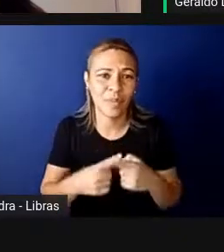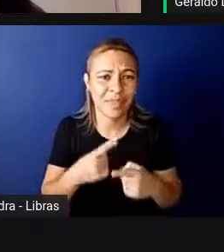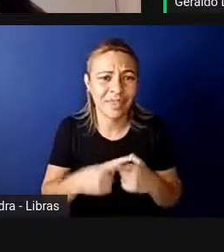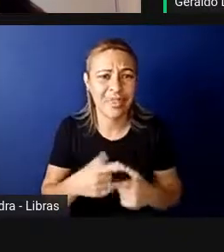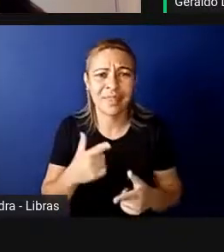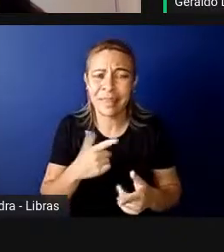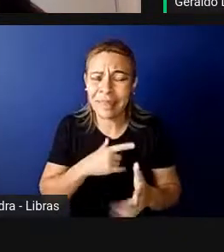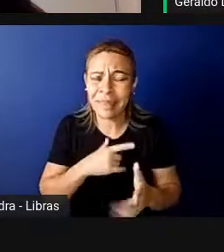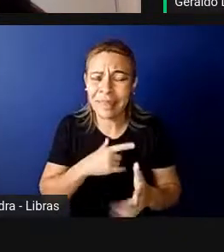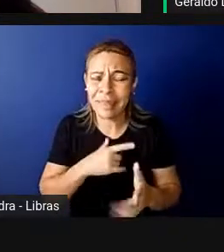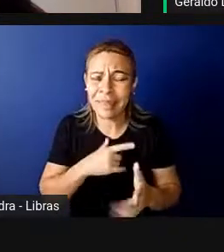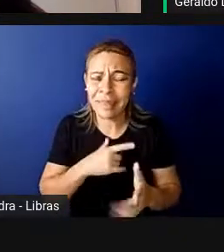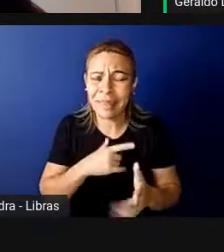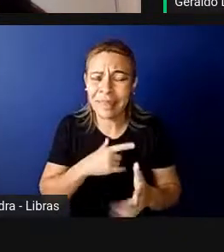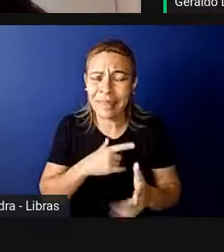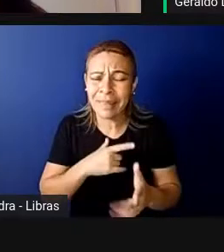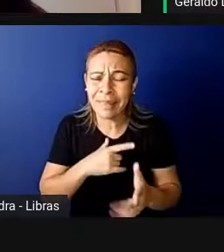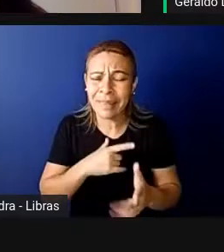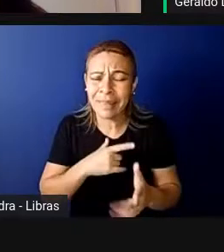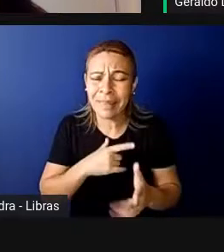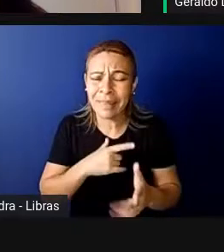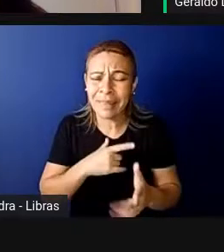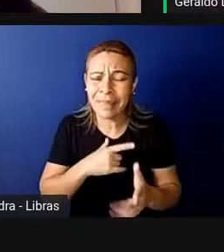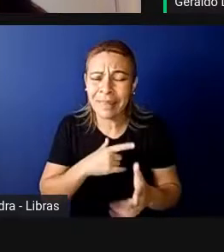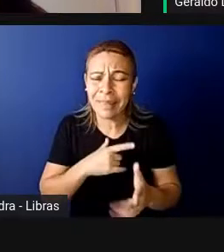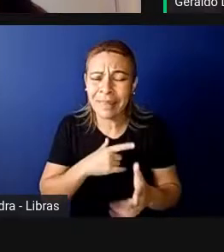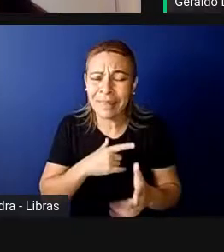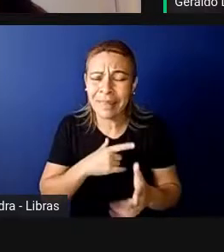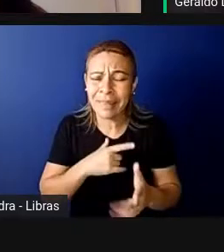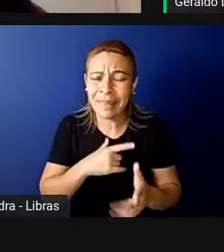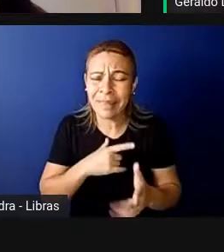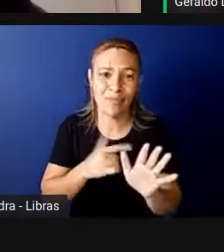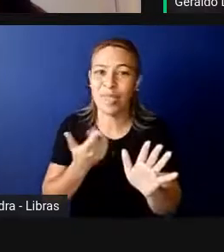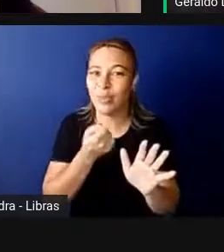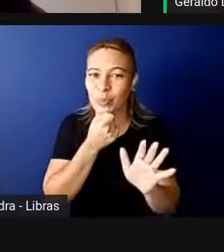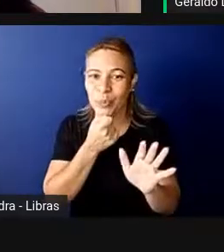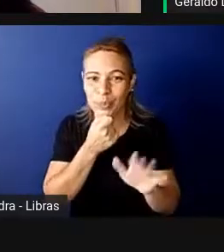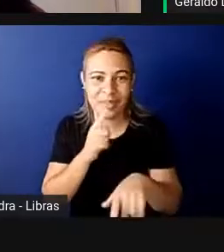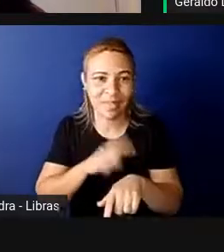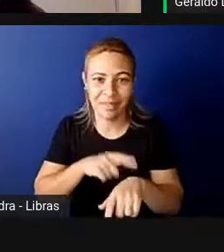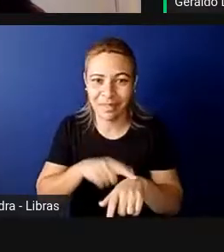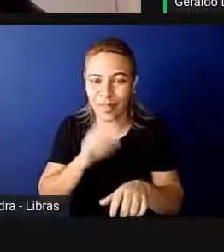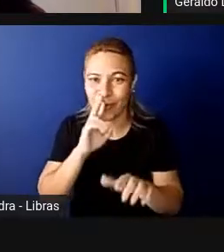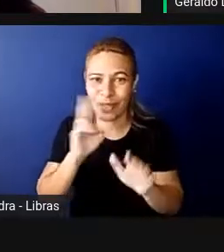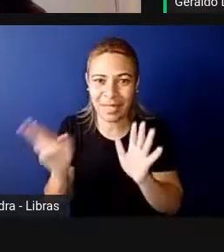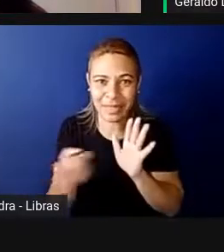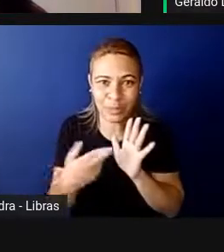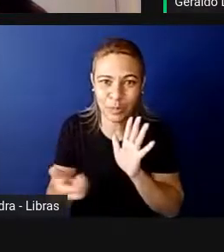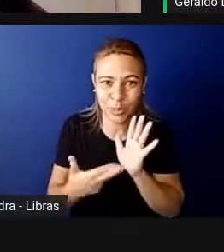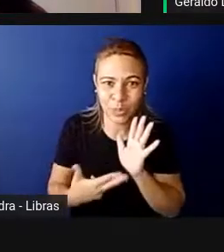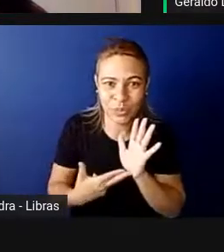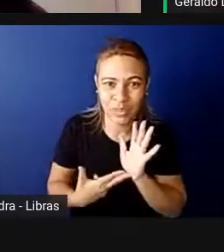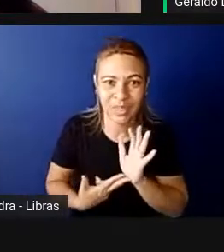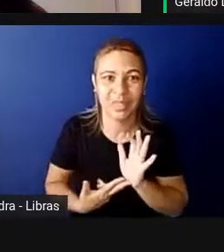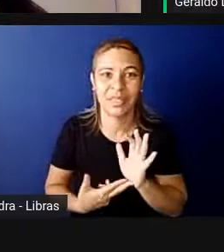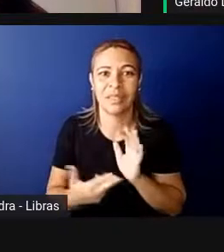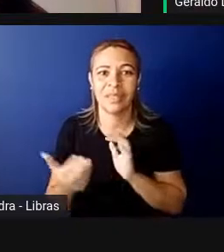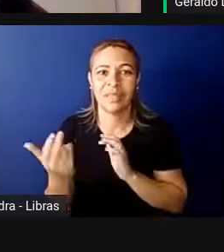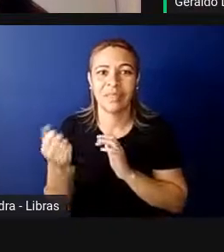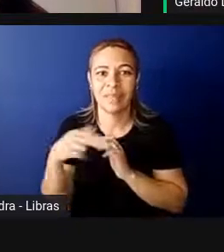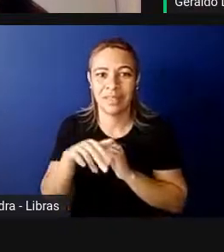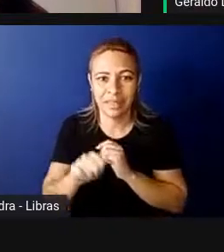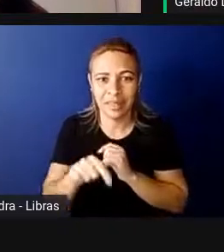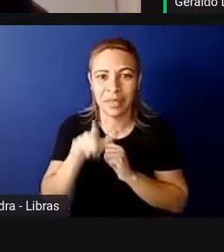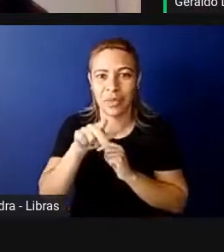questionamentos aqui que não teremos condição de tratar, e Irmelinda, Ana Luísa, primeiro, e em seguida